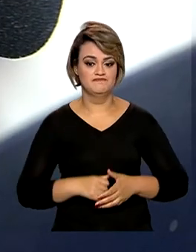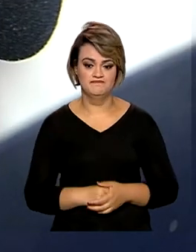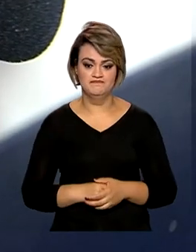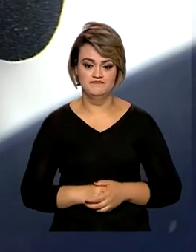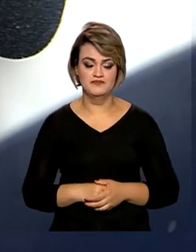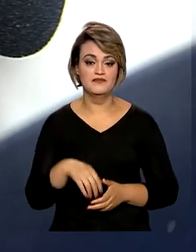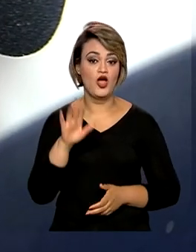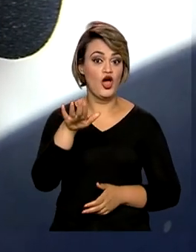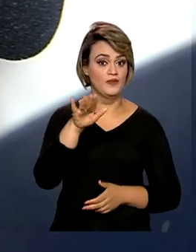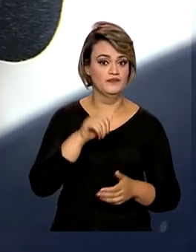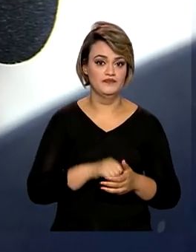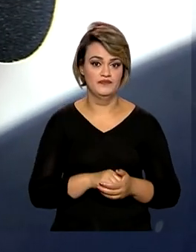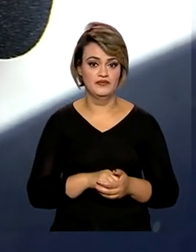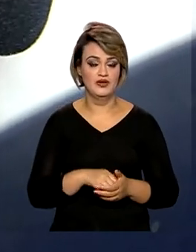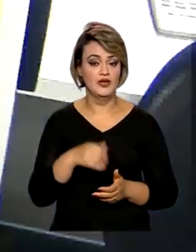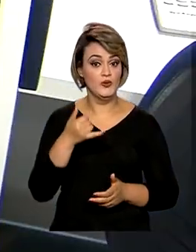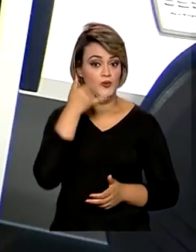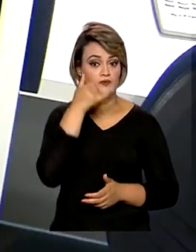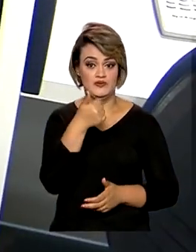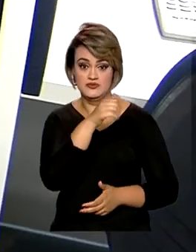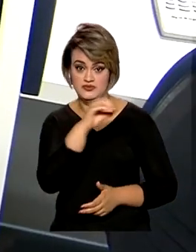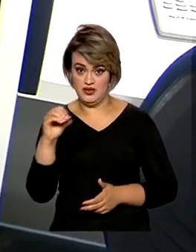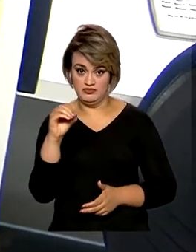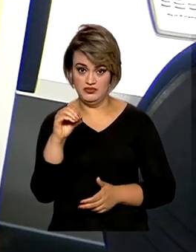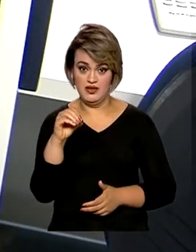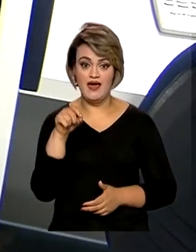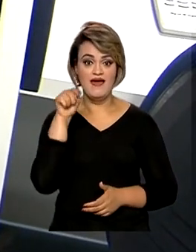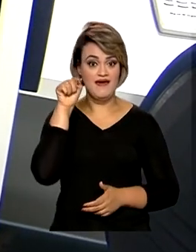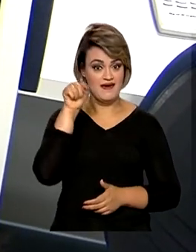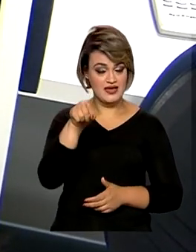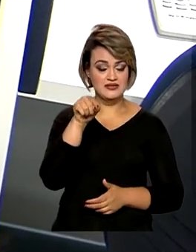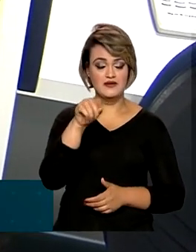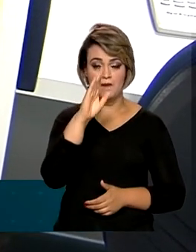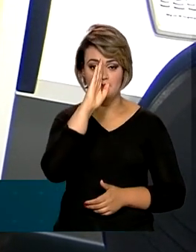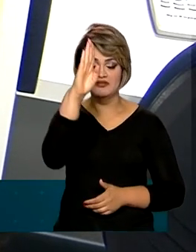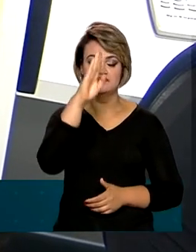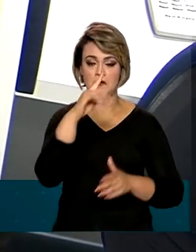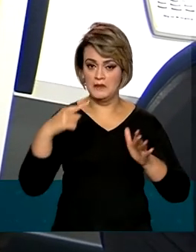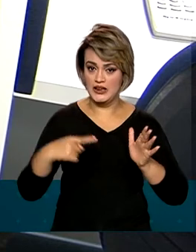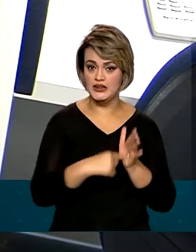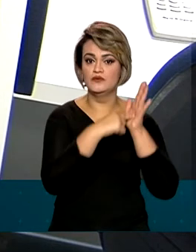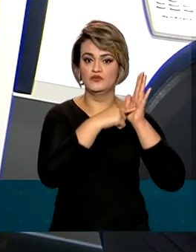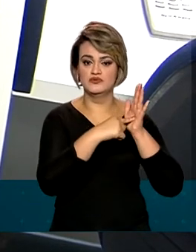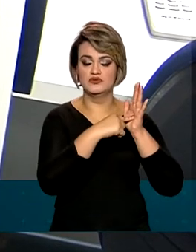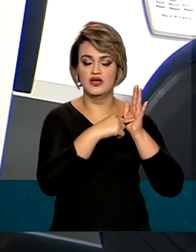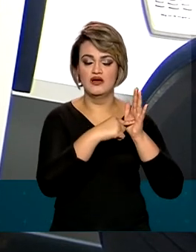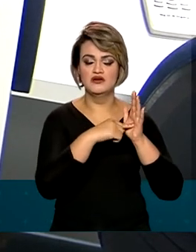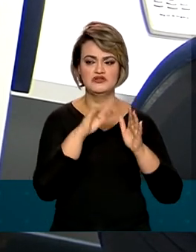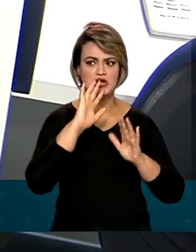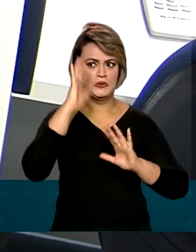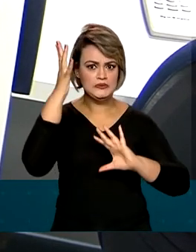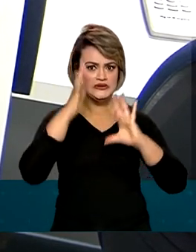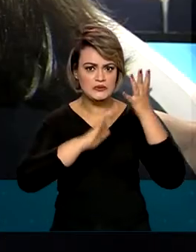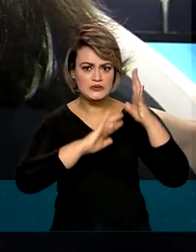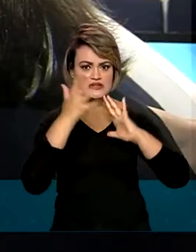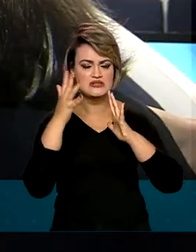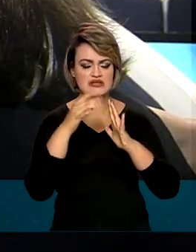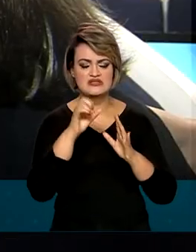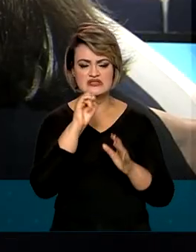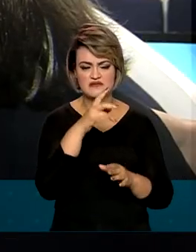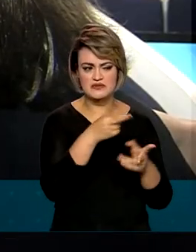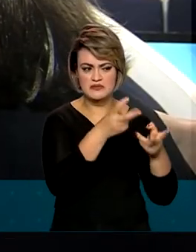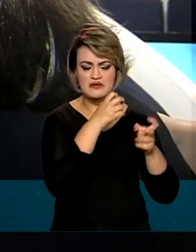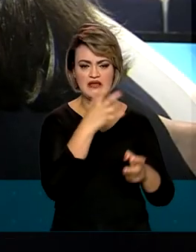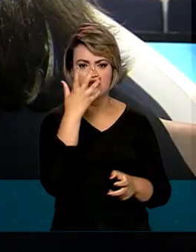Anote aí, Disque 100. Este é o principal canal do governo federal para recebimento de denúncias sobre